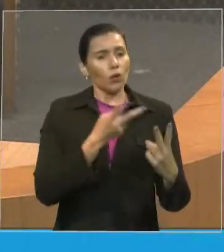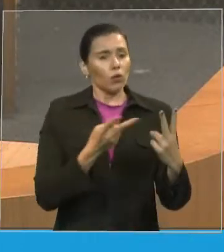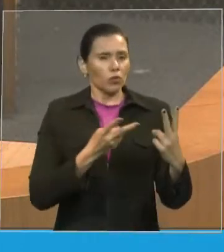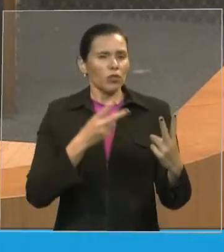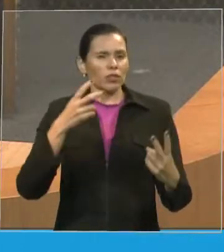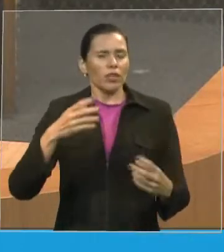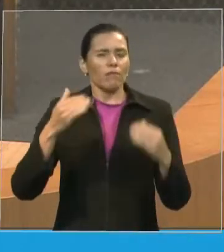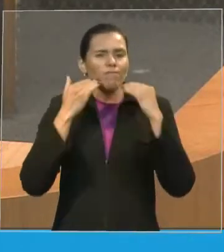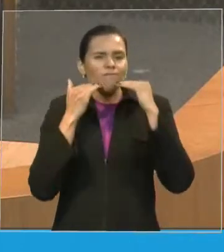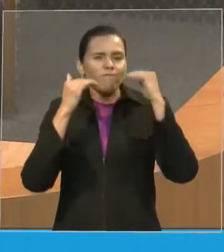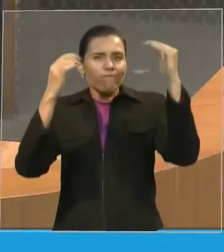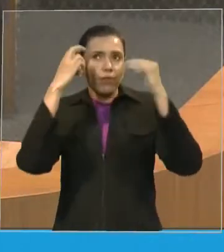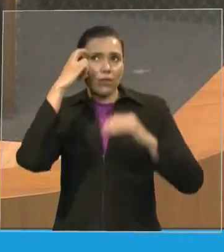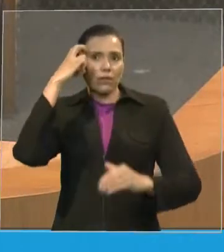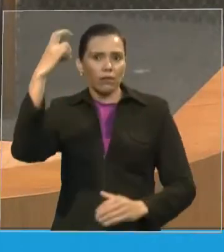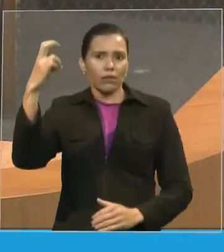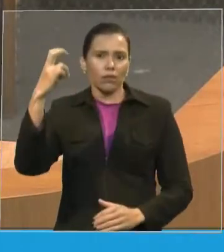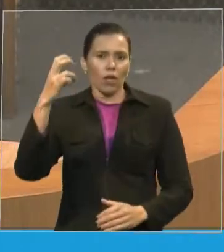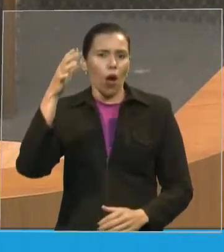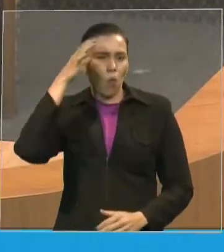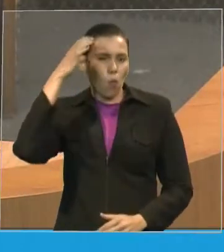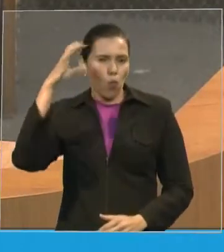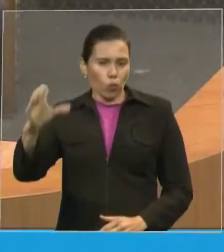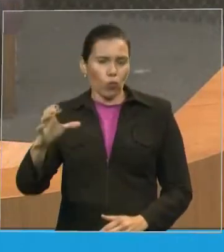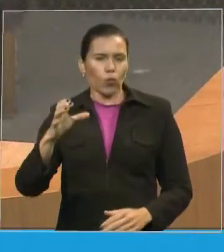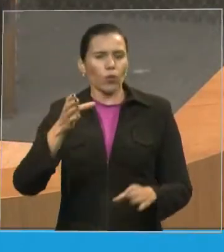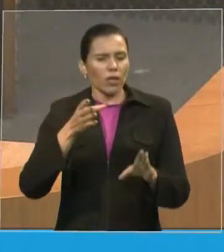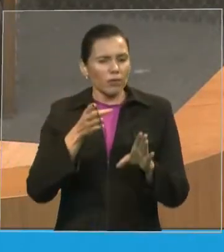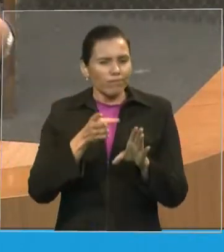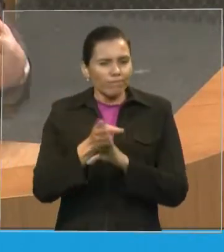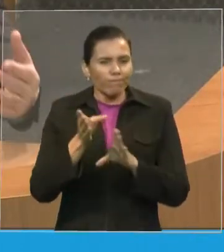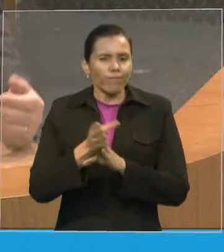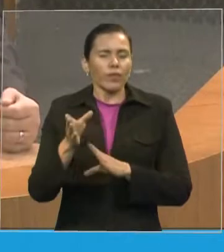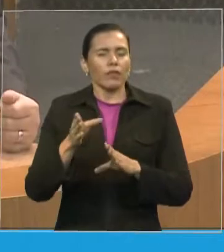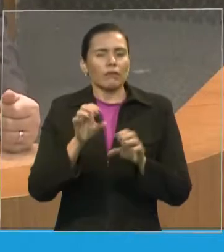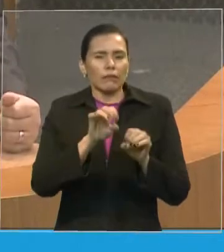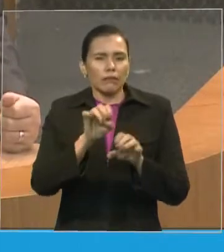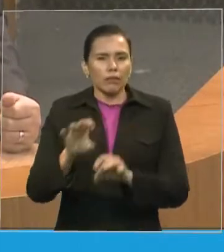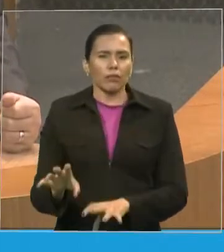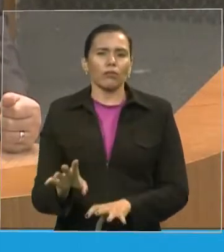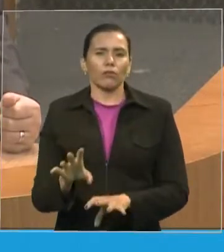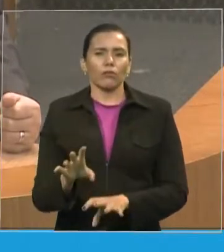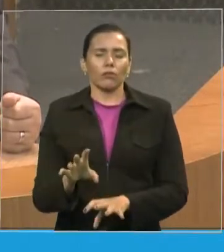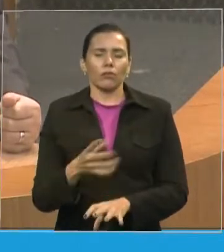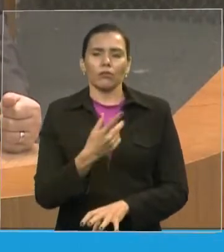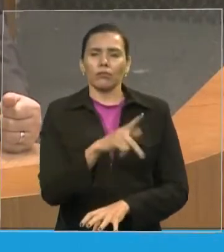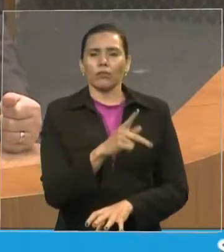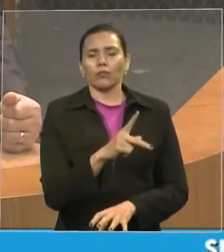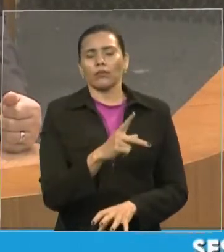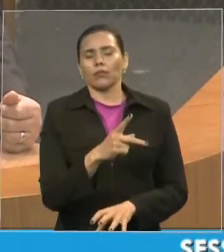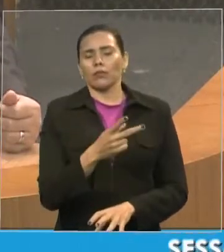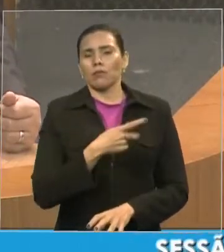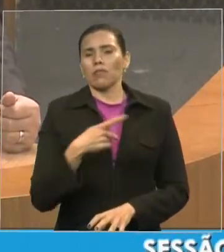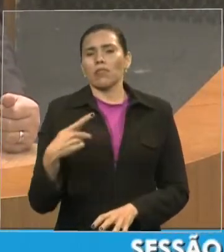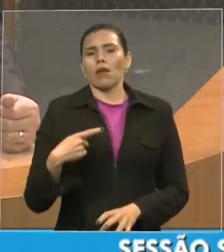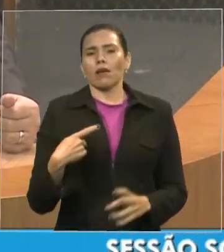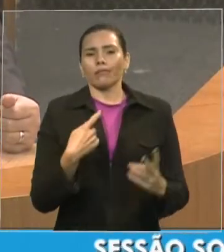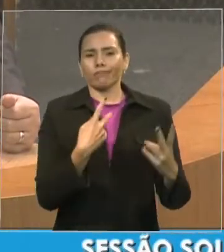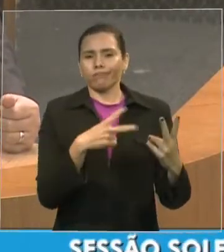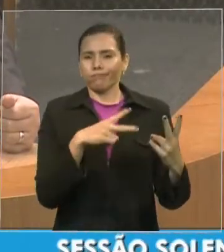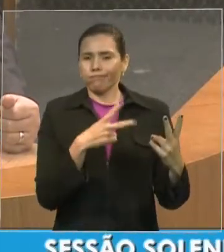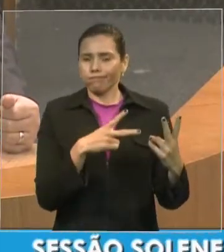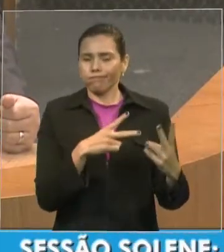pelo esmero, pelo ensino, pelo exemplo pastoral. E esses dois personagens,